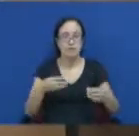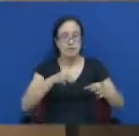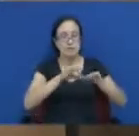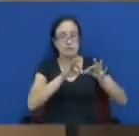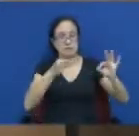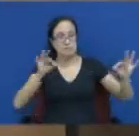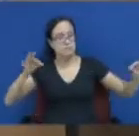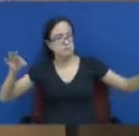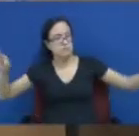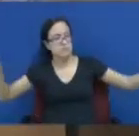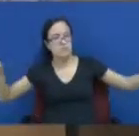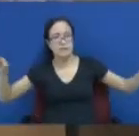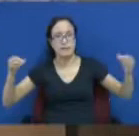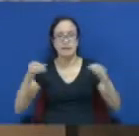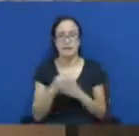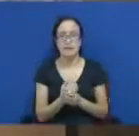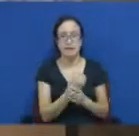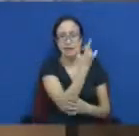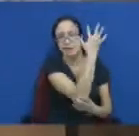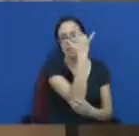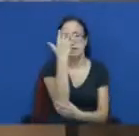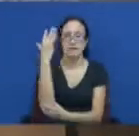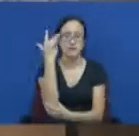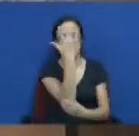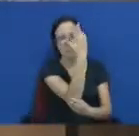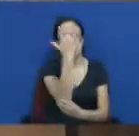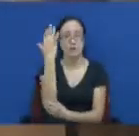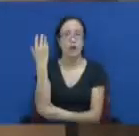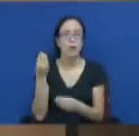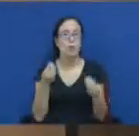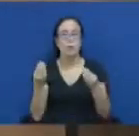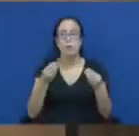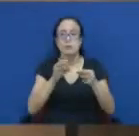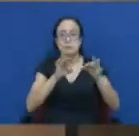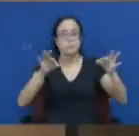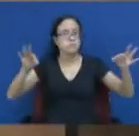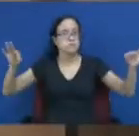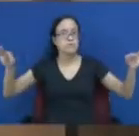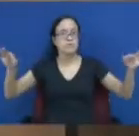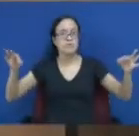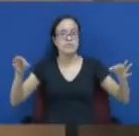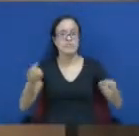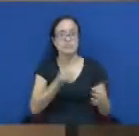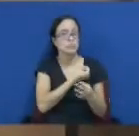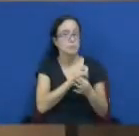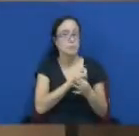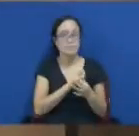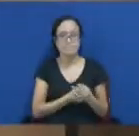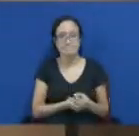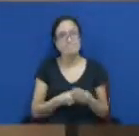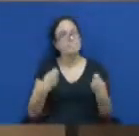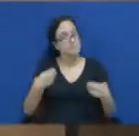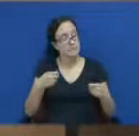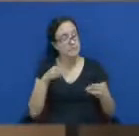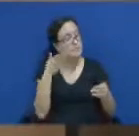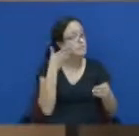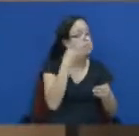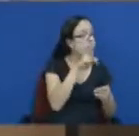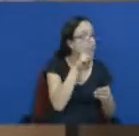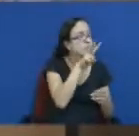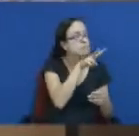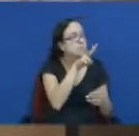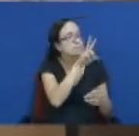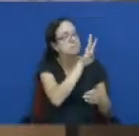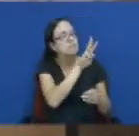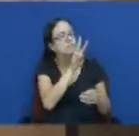metros quadrados de área verde que tem na cidade. Então, são indicadores importantes para a gente perceber ao longo do tempo se a